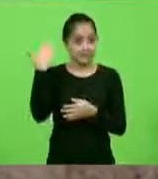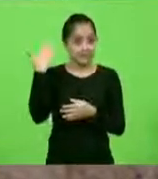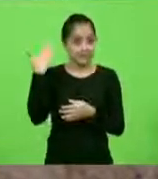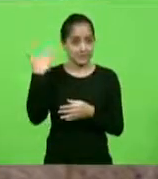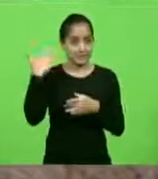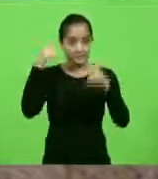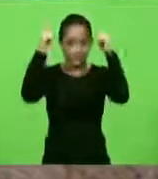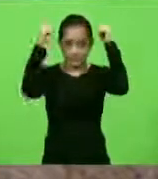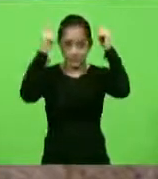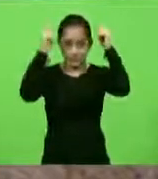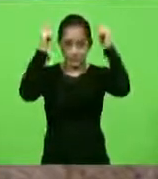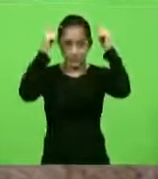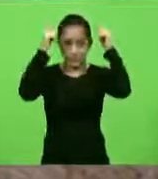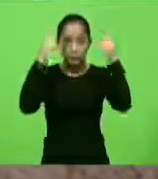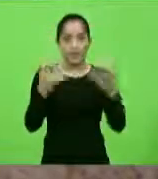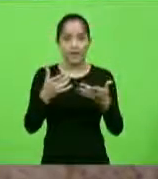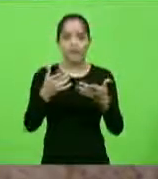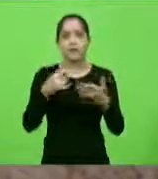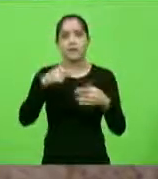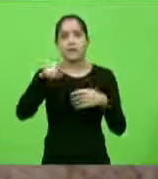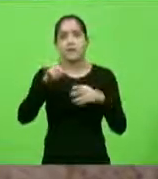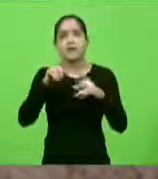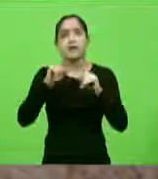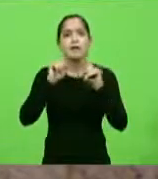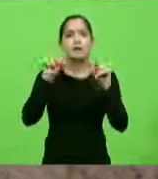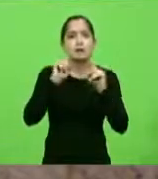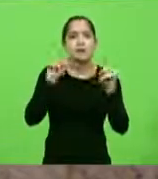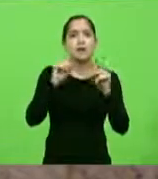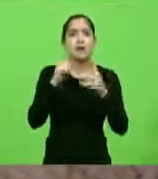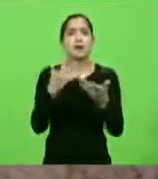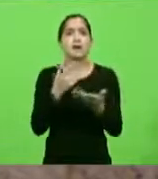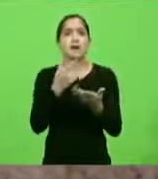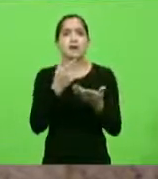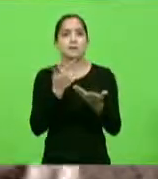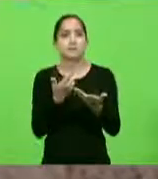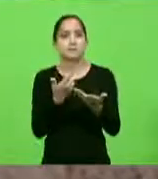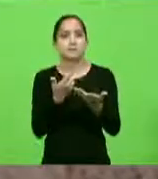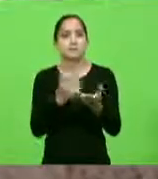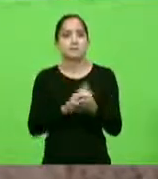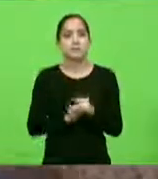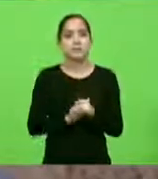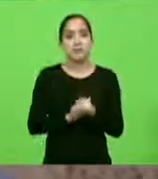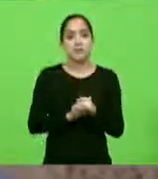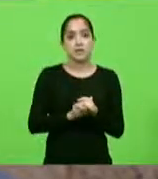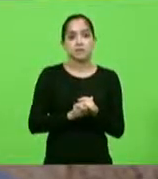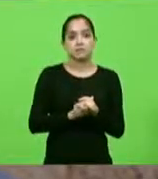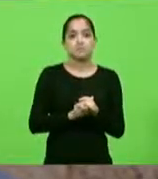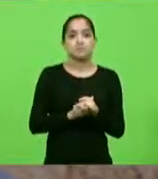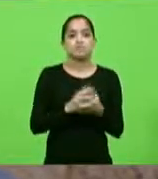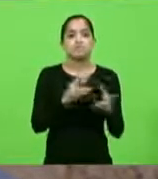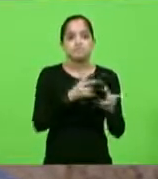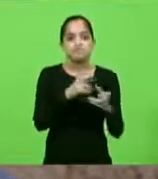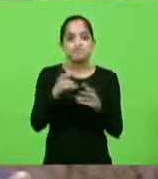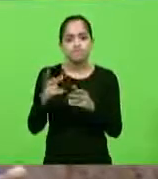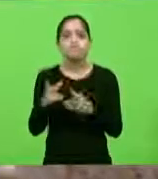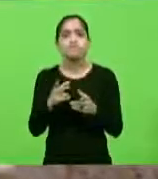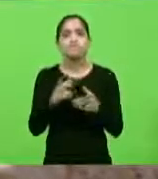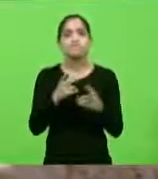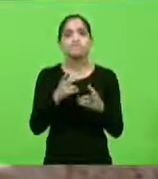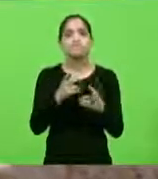ingleses faziam as reclamações de que o Brasil continuava a fazer o seu ilegal tráfico. Aí diziam que não,